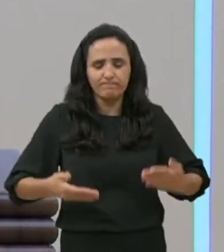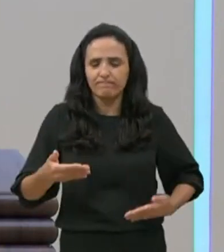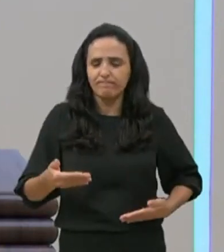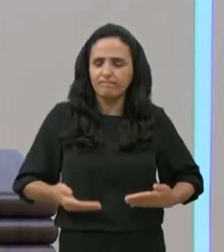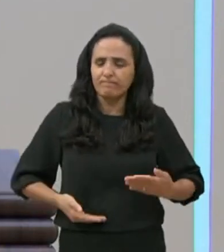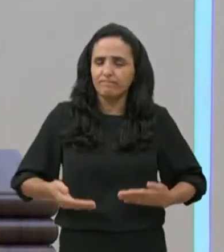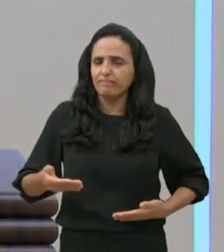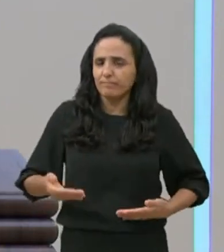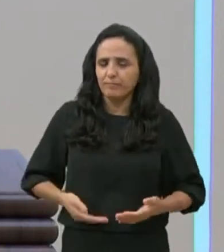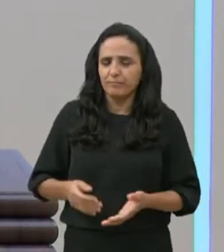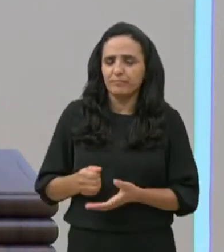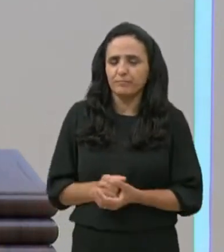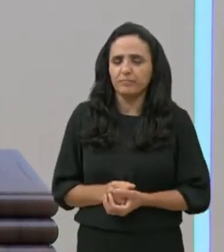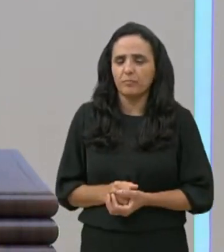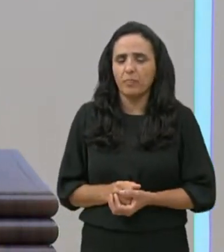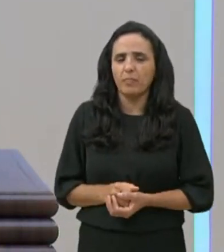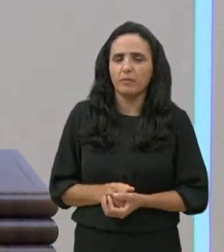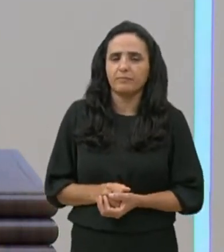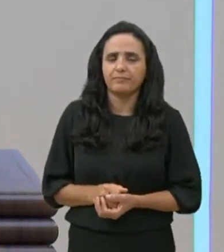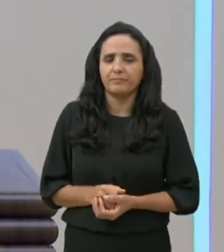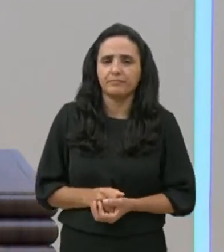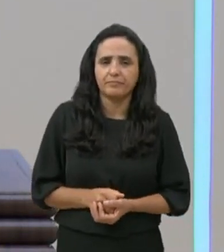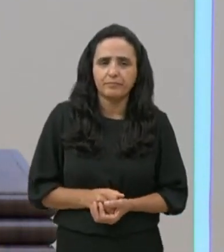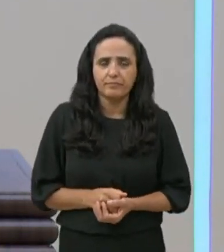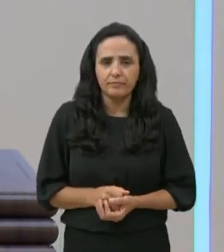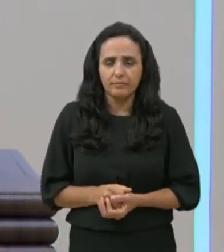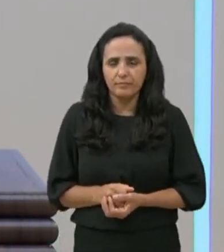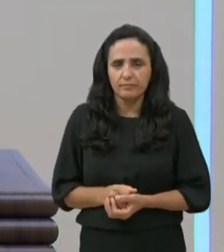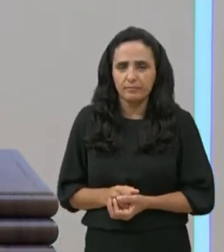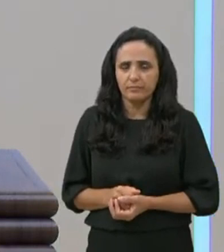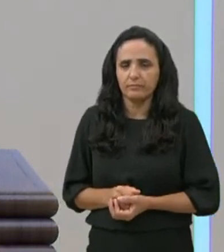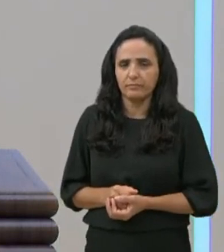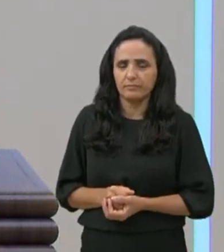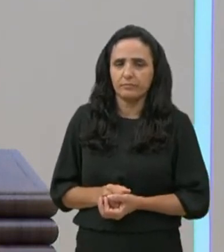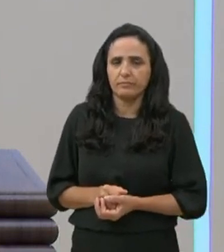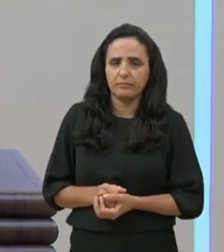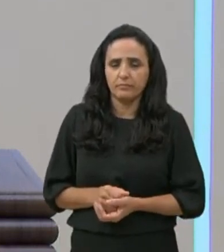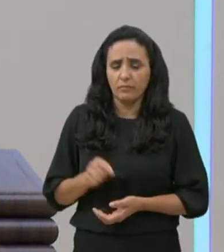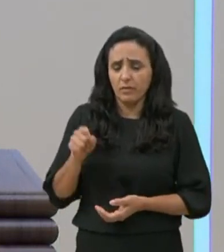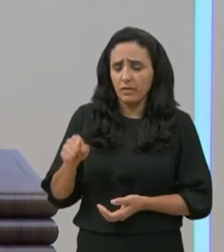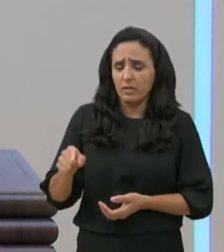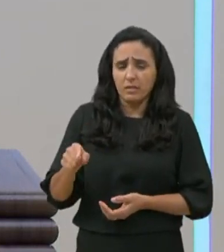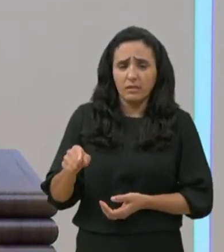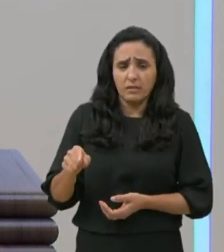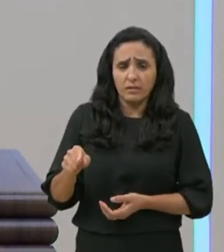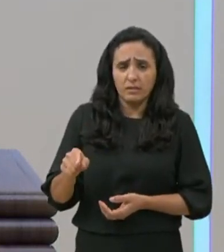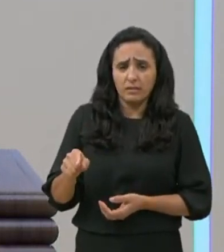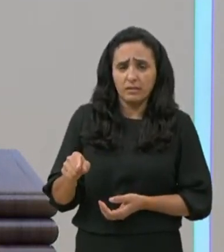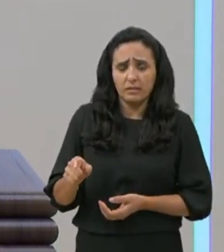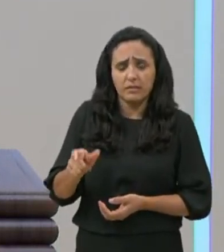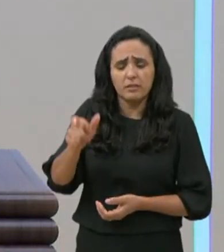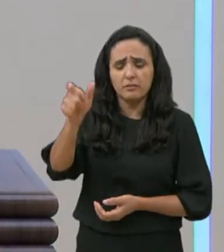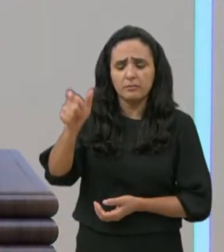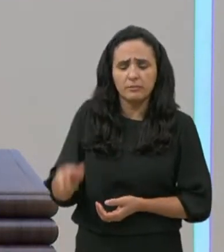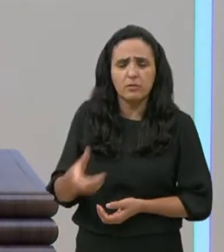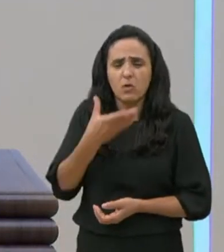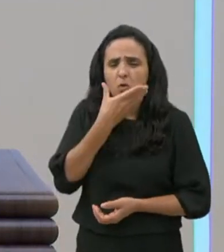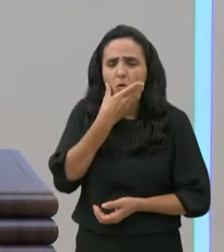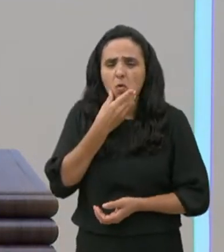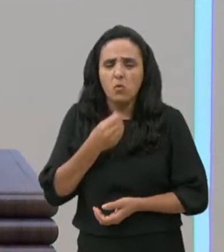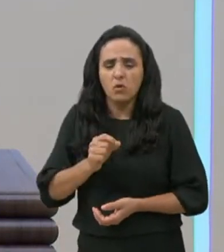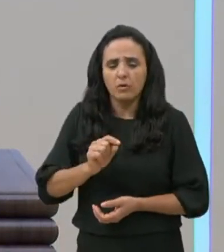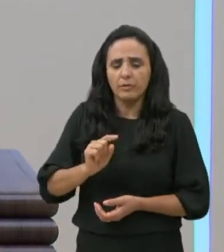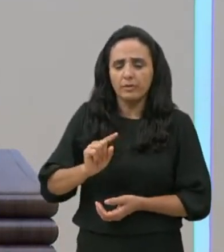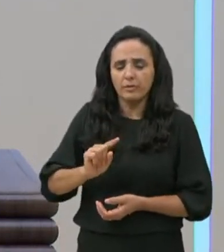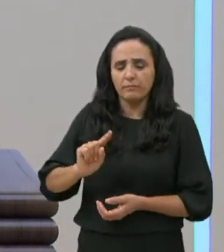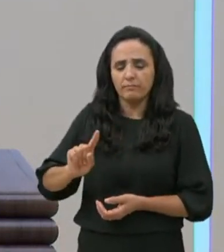este homem fazia algo, fez algo para Deus, apesar de não ser um judeu, apesar de não ser da nossa